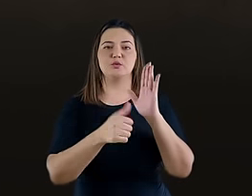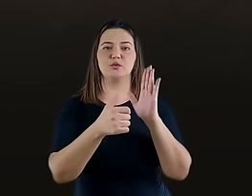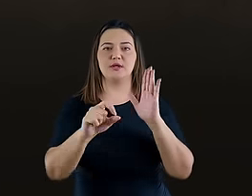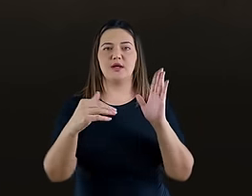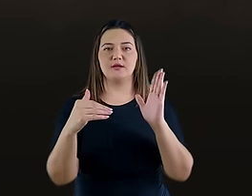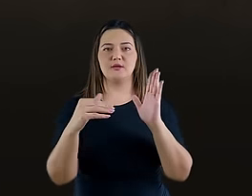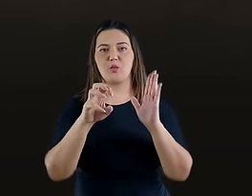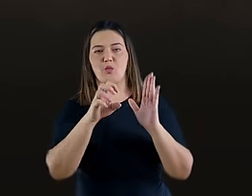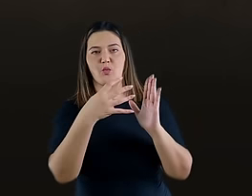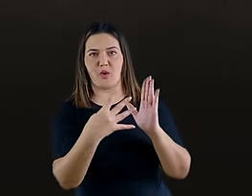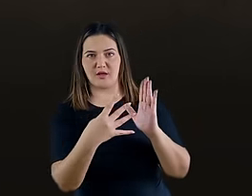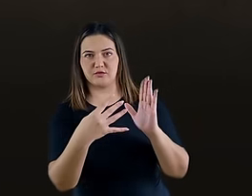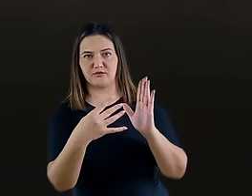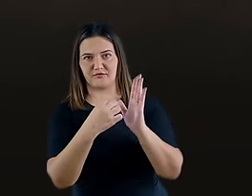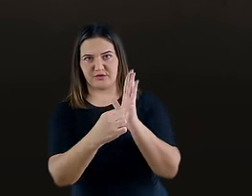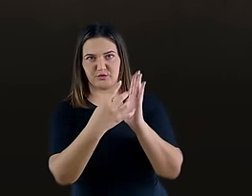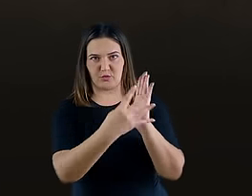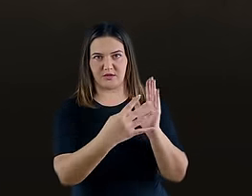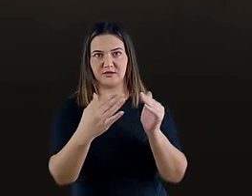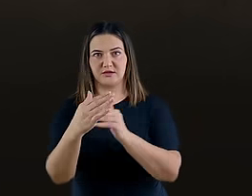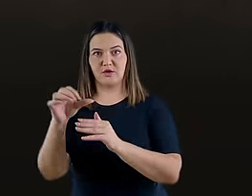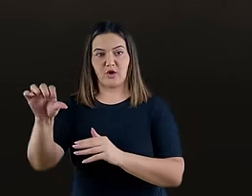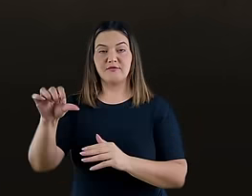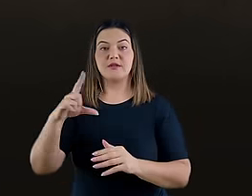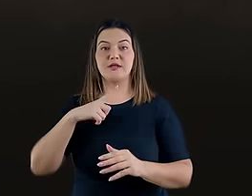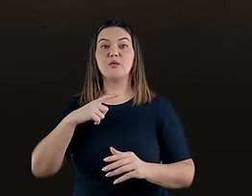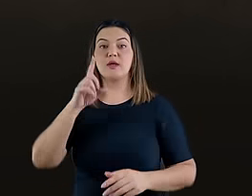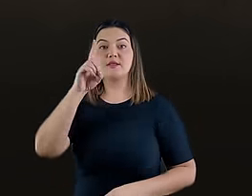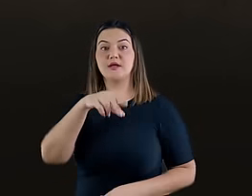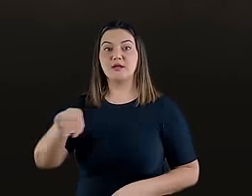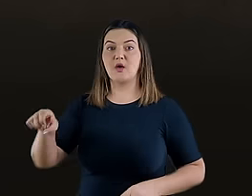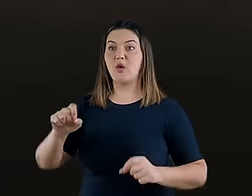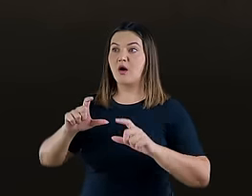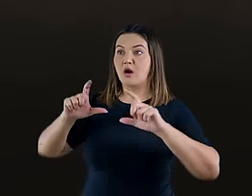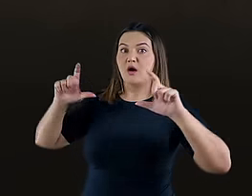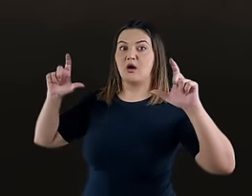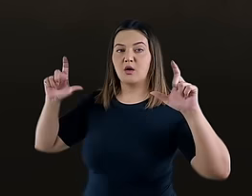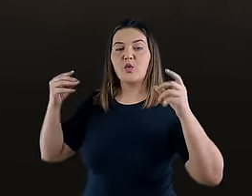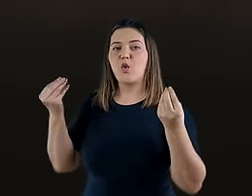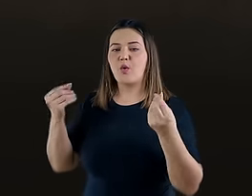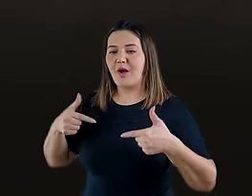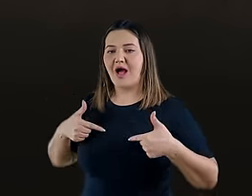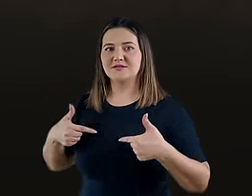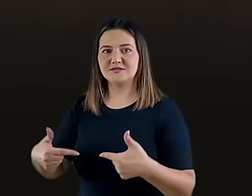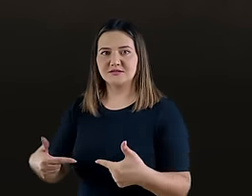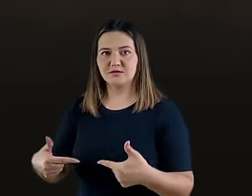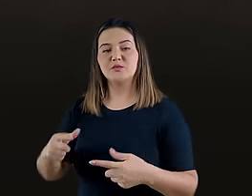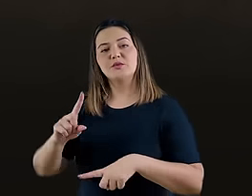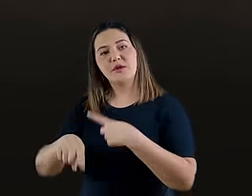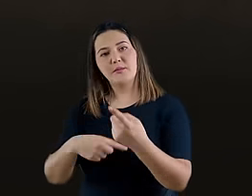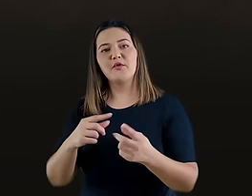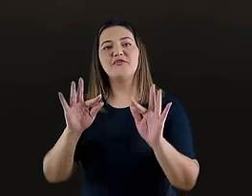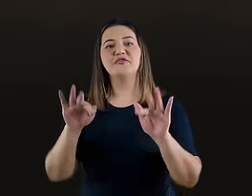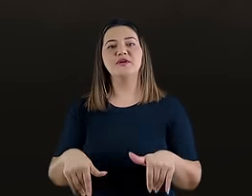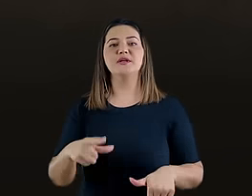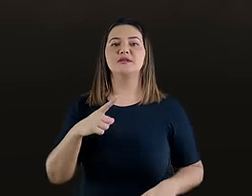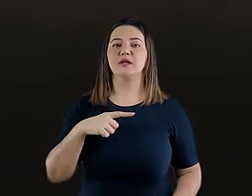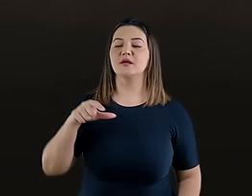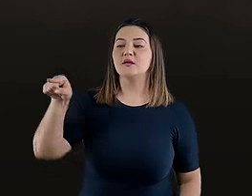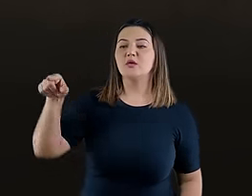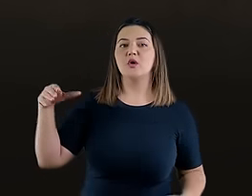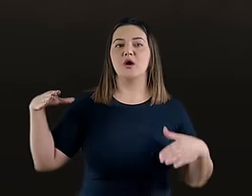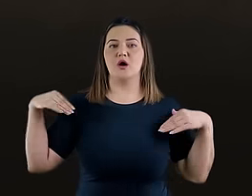a 9, você tem a reação de Daniel a esta visão. E finalmente, você tem o anjo e Daniel